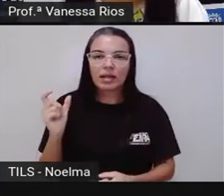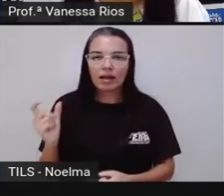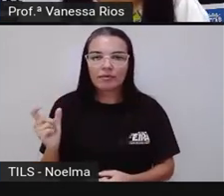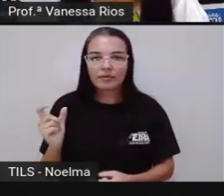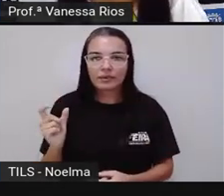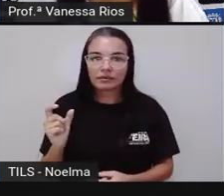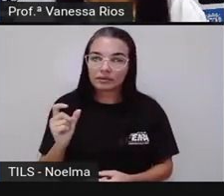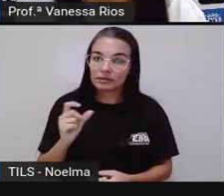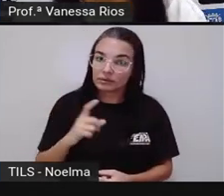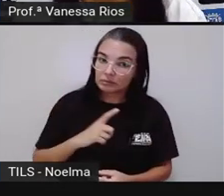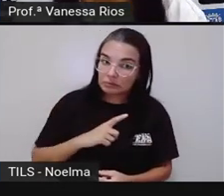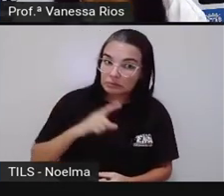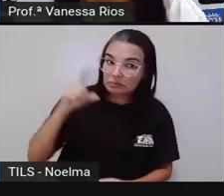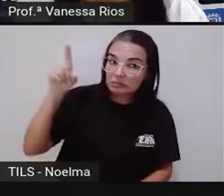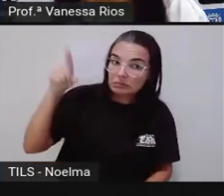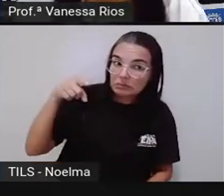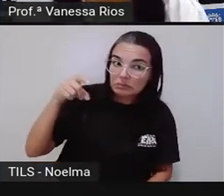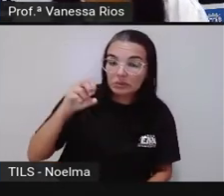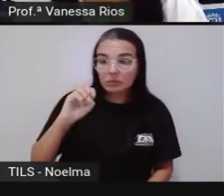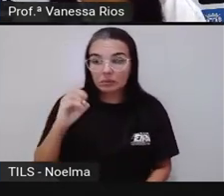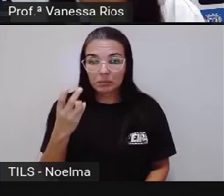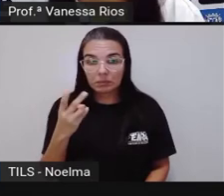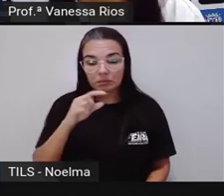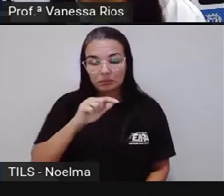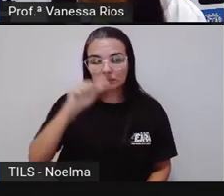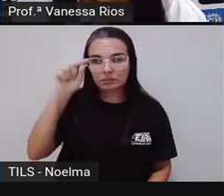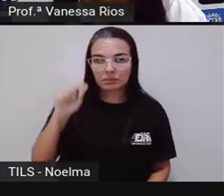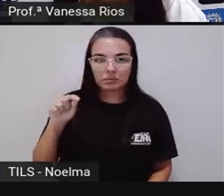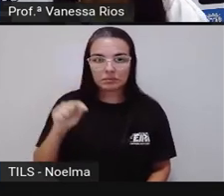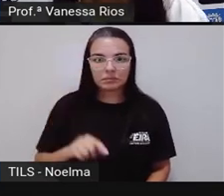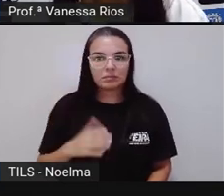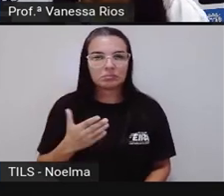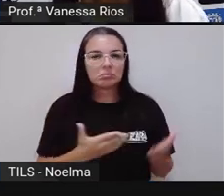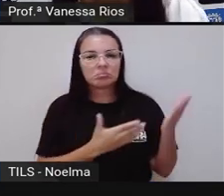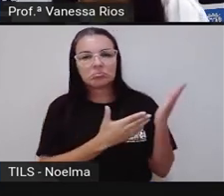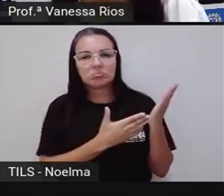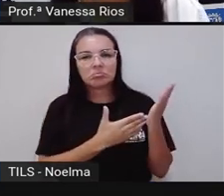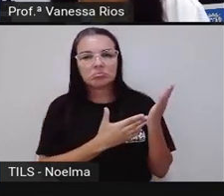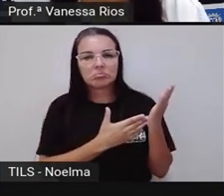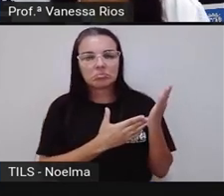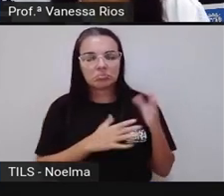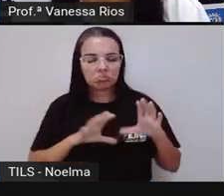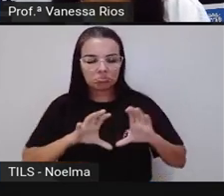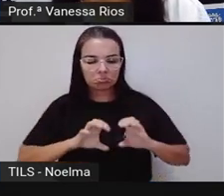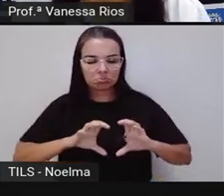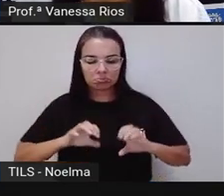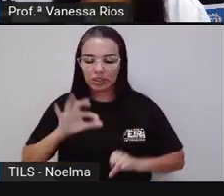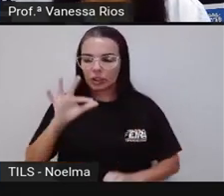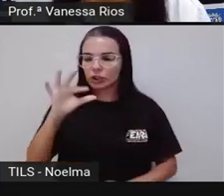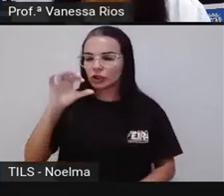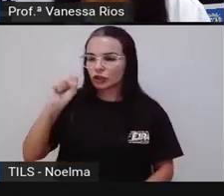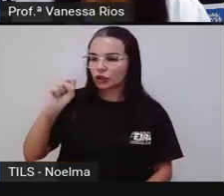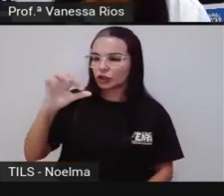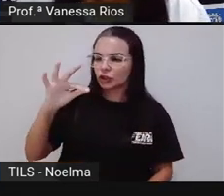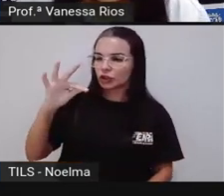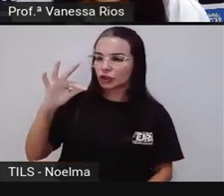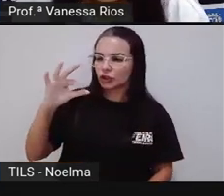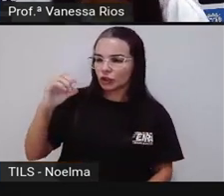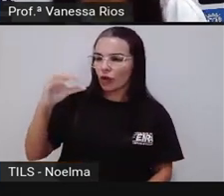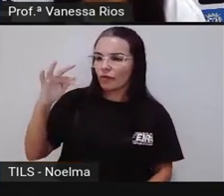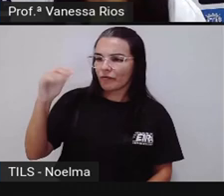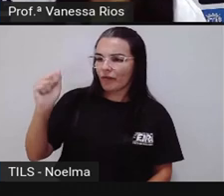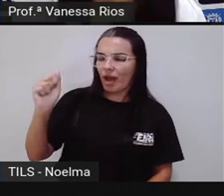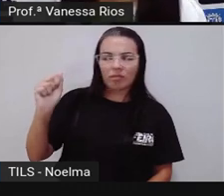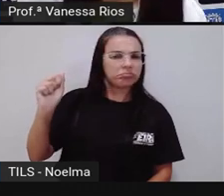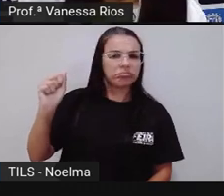acento circunflexo. Olhem só. Só o Fá. A gente já percebe que a sílaba tônica é o Fá